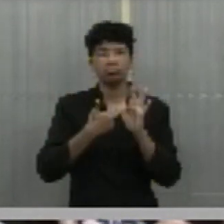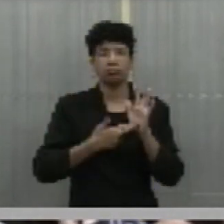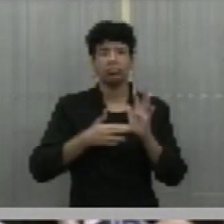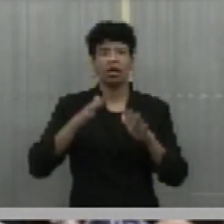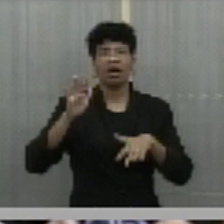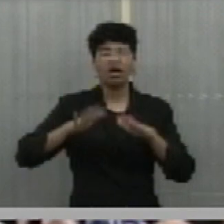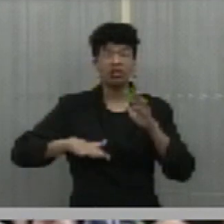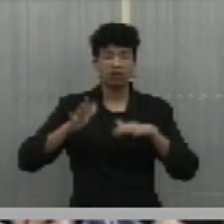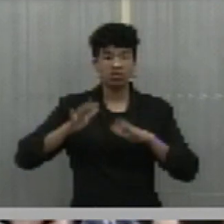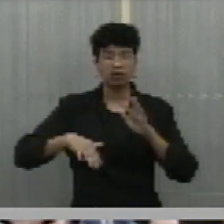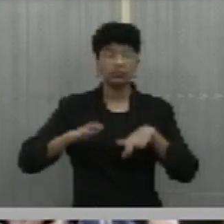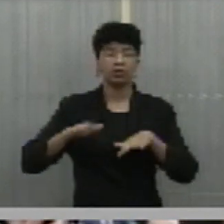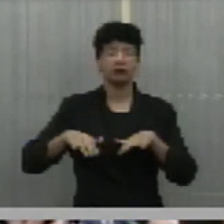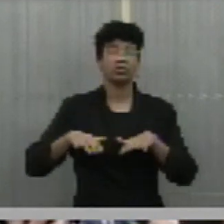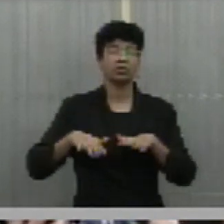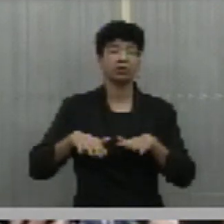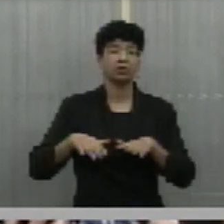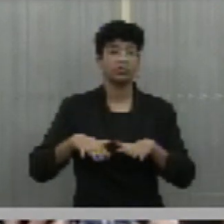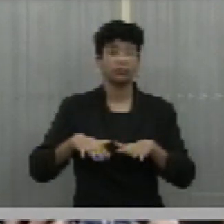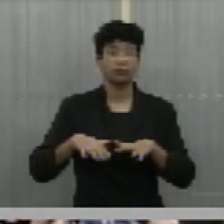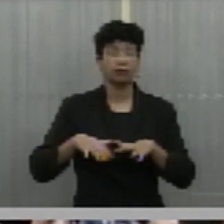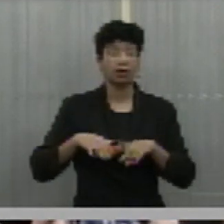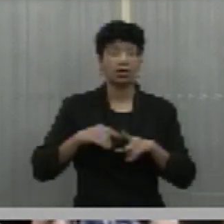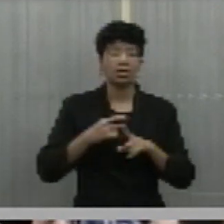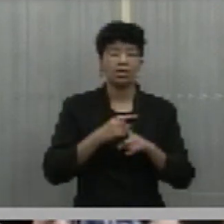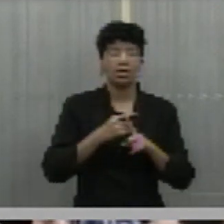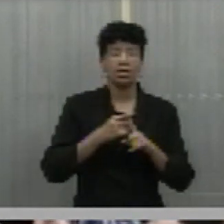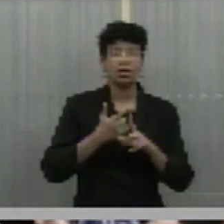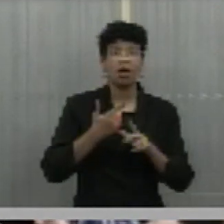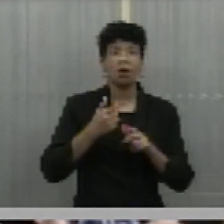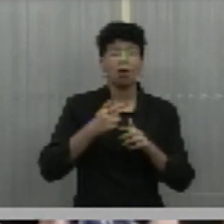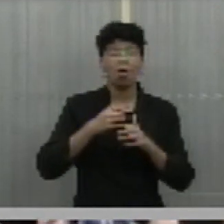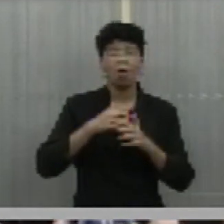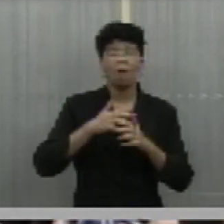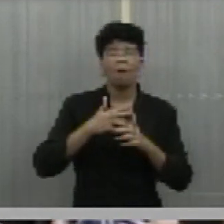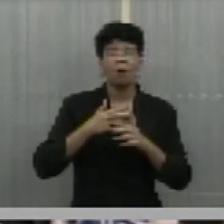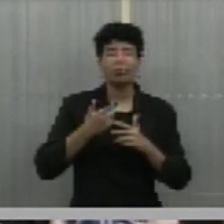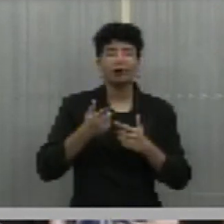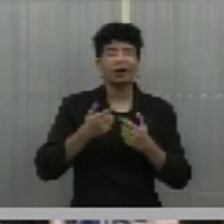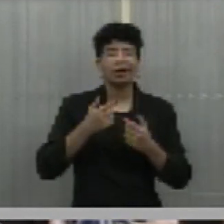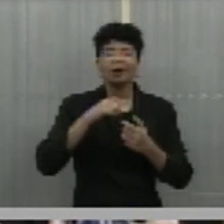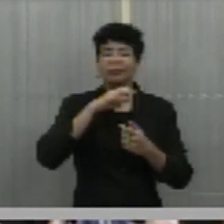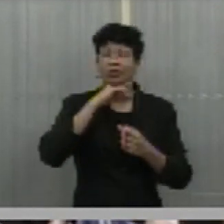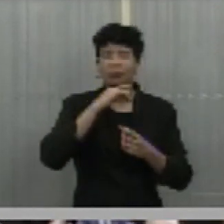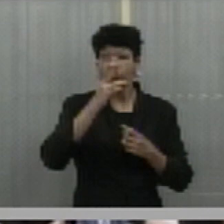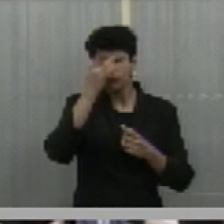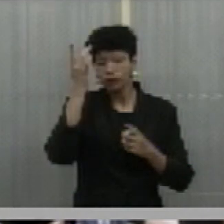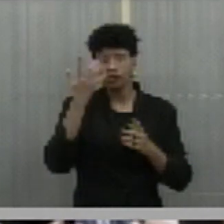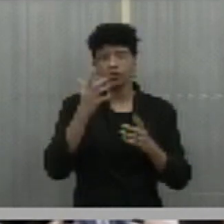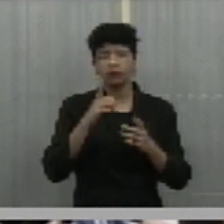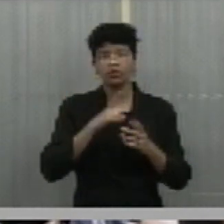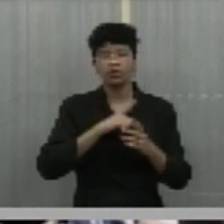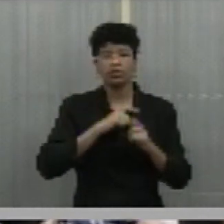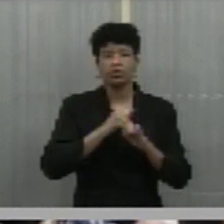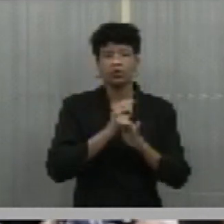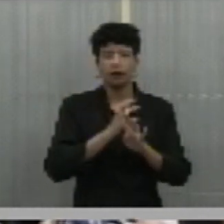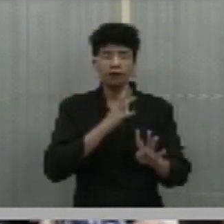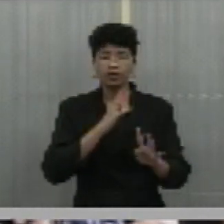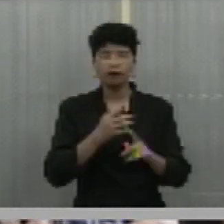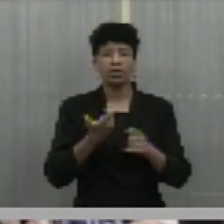provocando alterações na fila de maneira inapropriada e não técnica. Portanto,